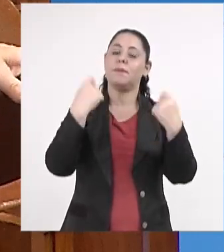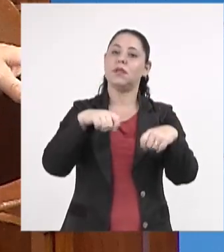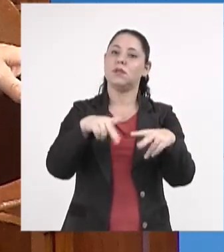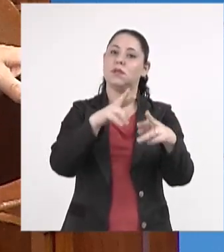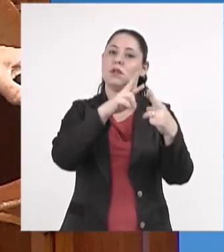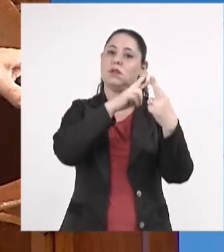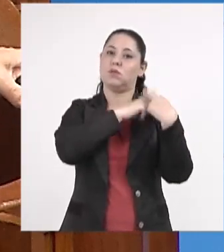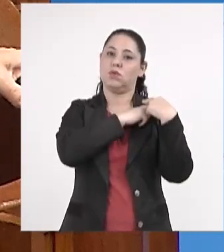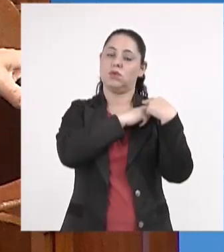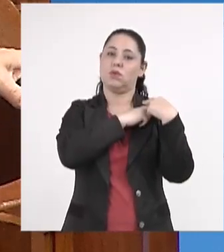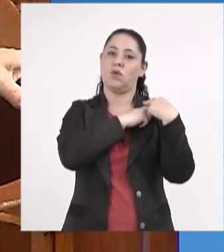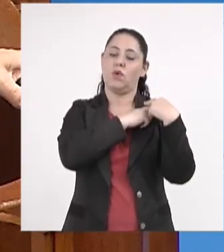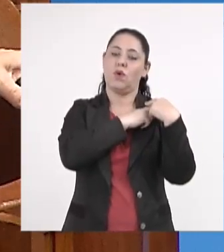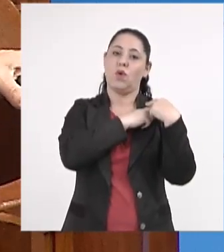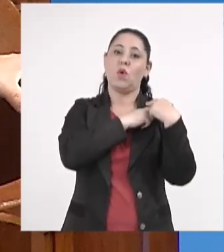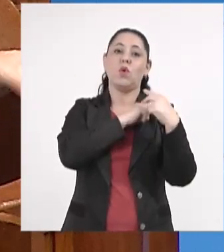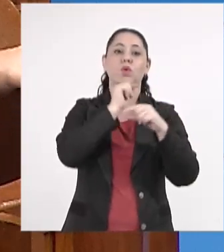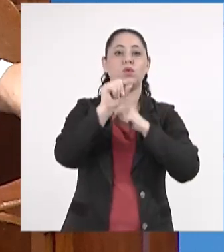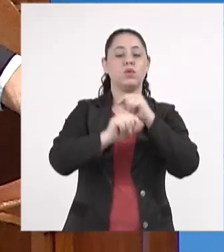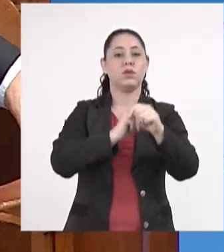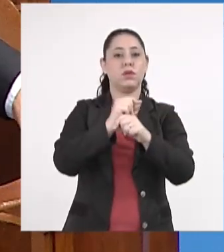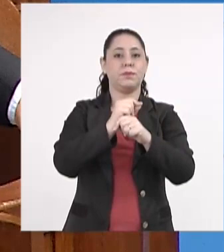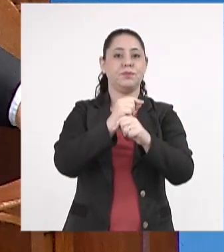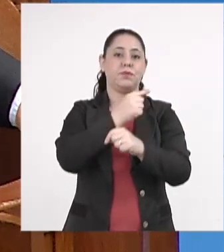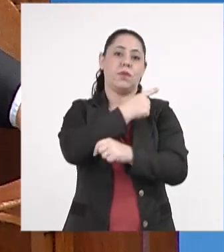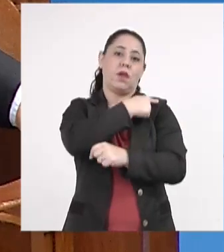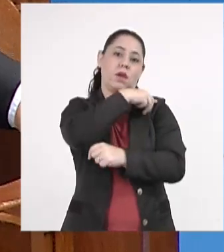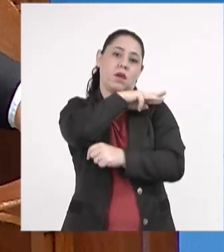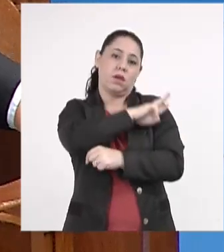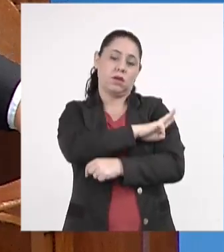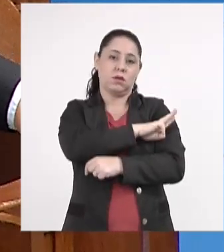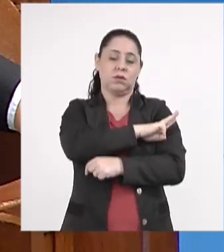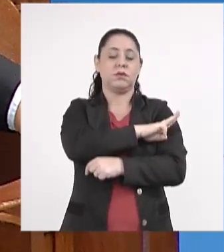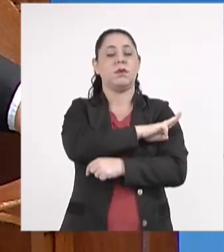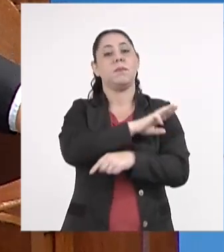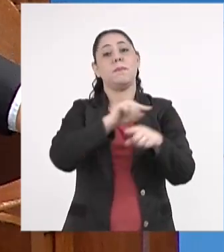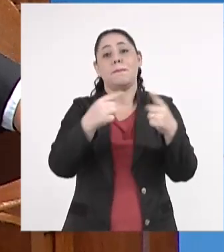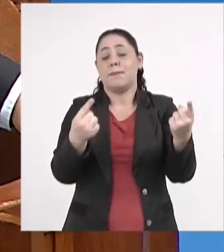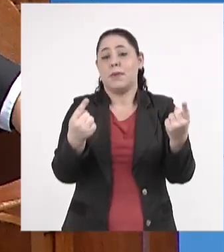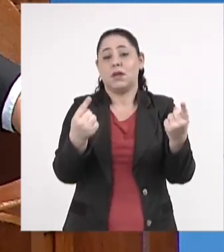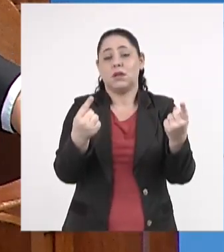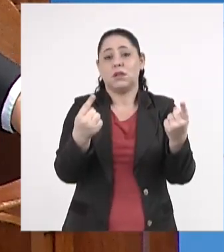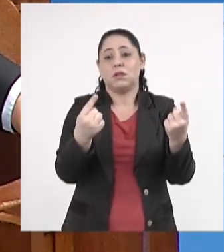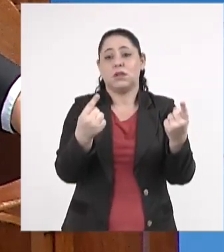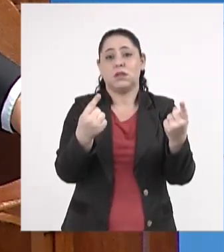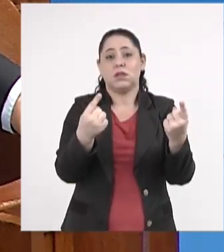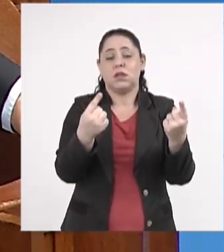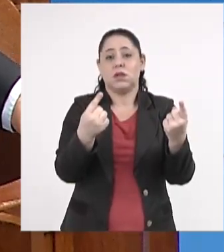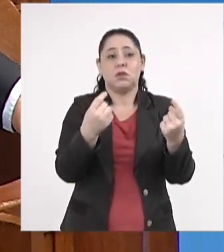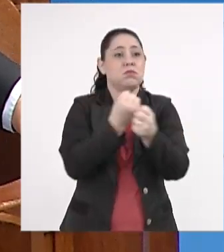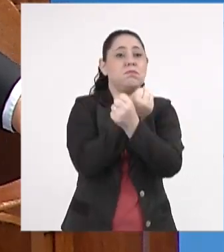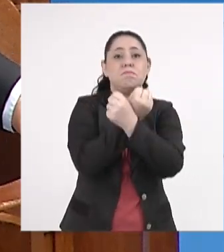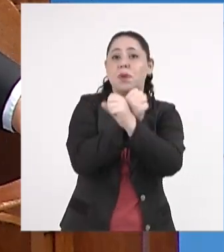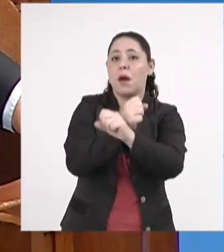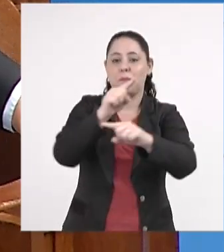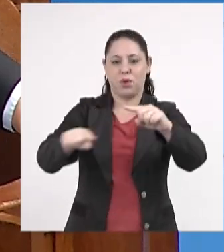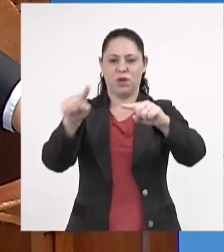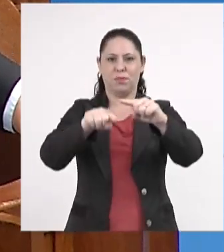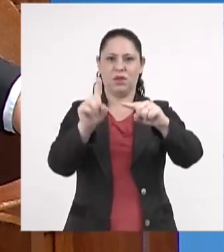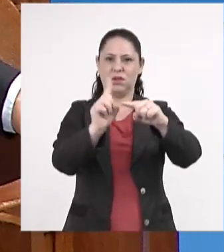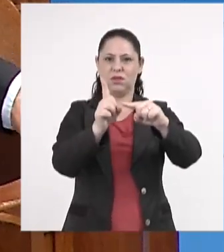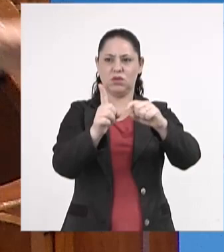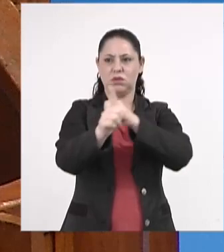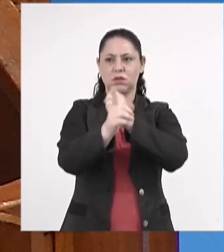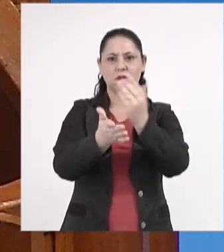responsabilizar pela oferta do ensino médio, do ensino médio, mas ele não está proibido